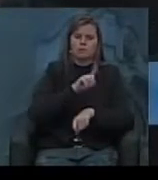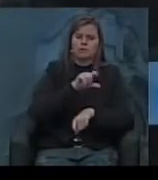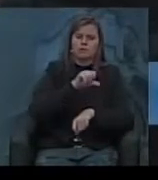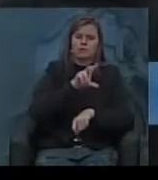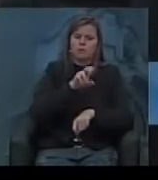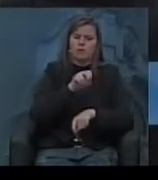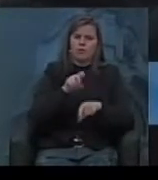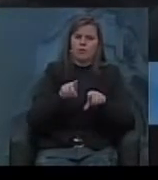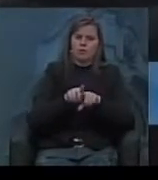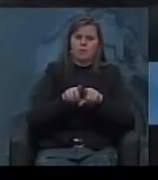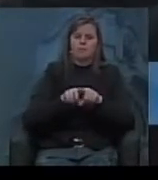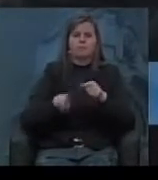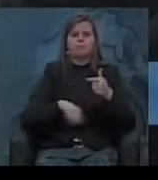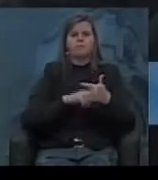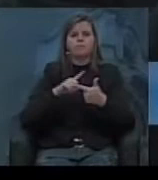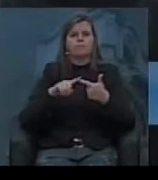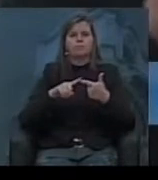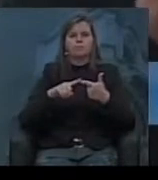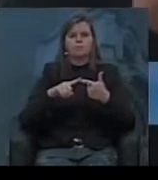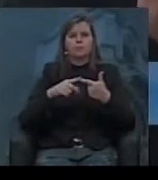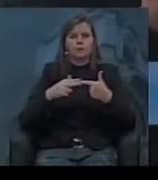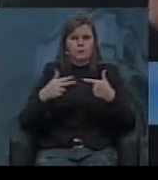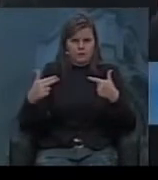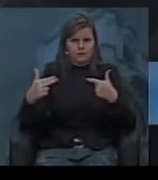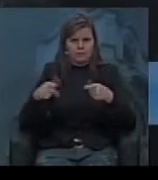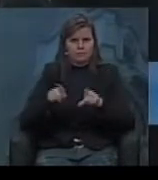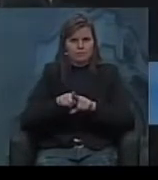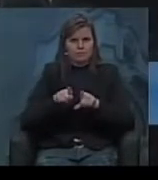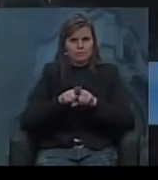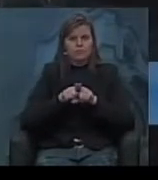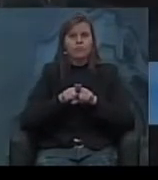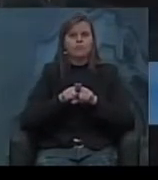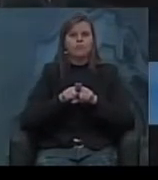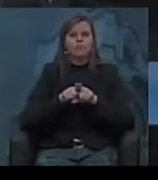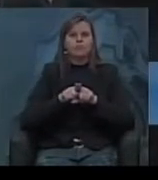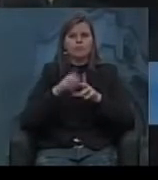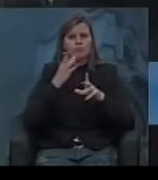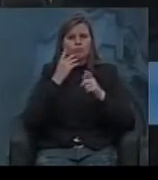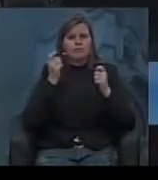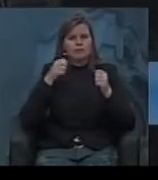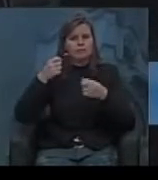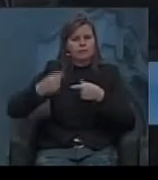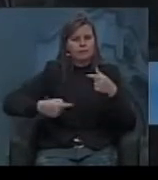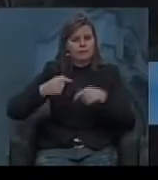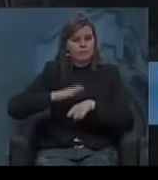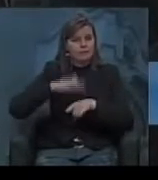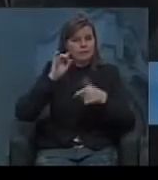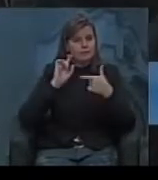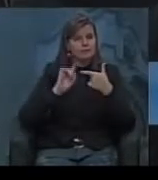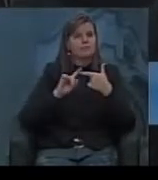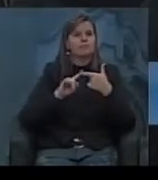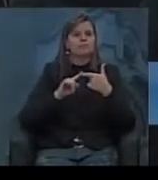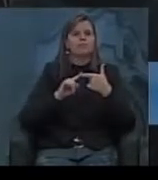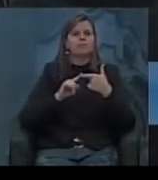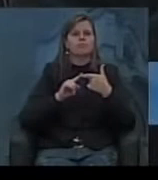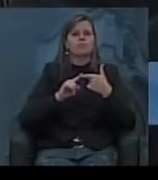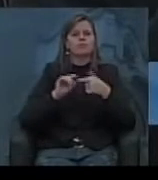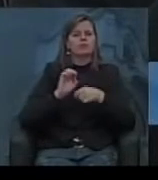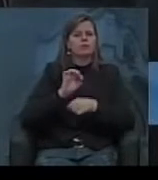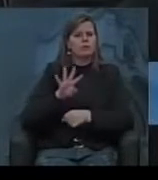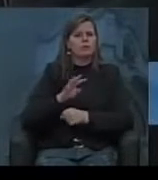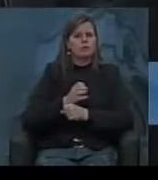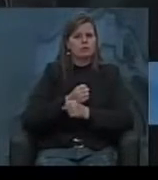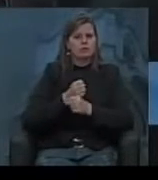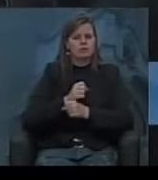fundamentalmente, isso. E a segunda, acho que permite mais debate, a segunda, em quatro